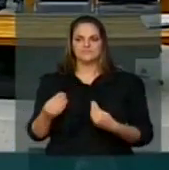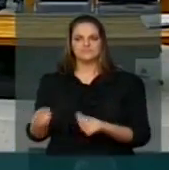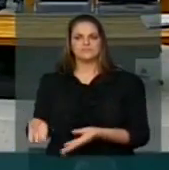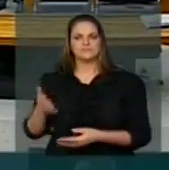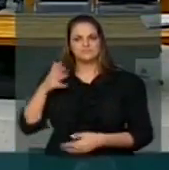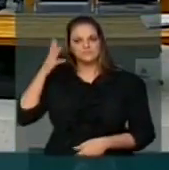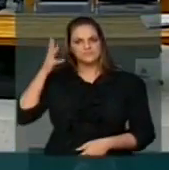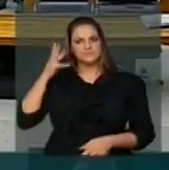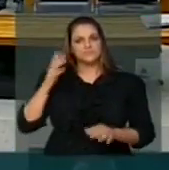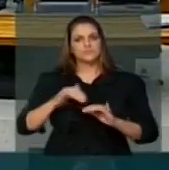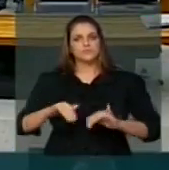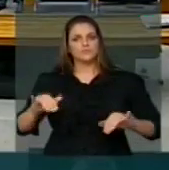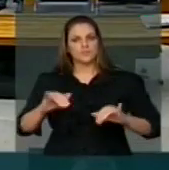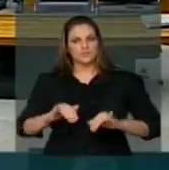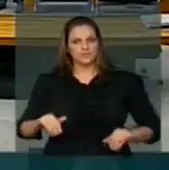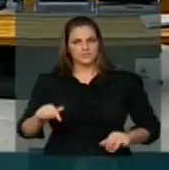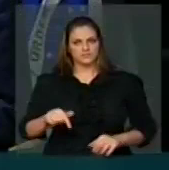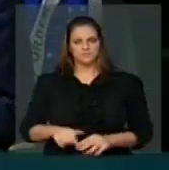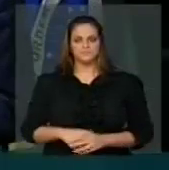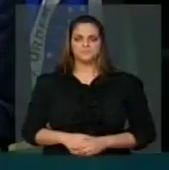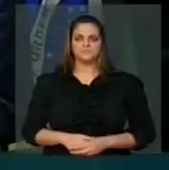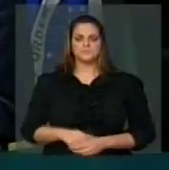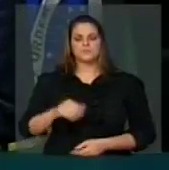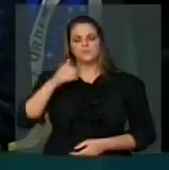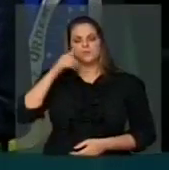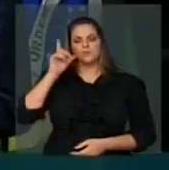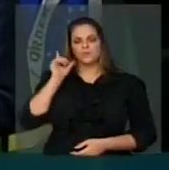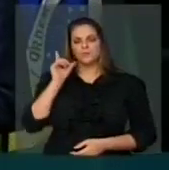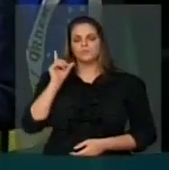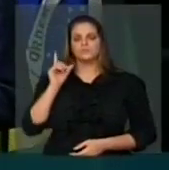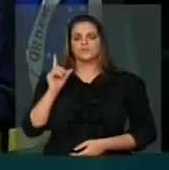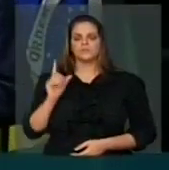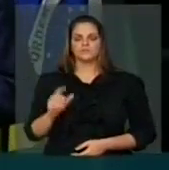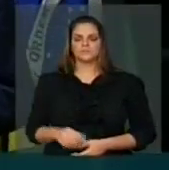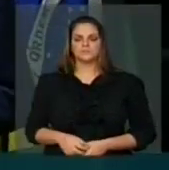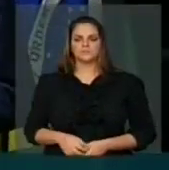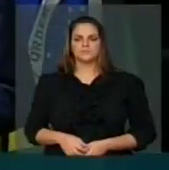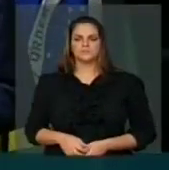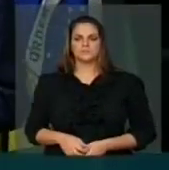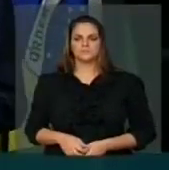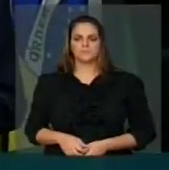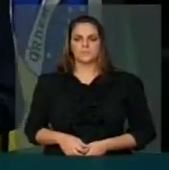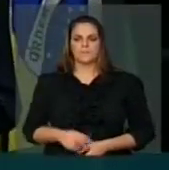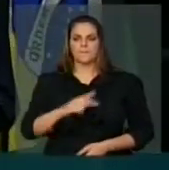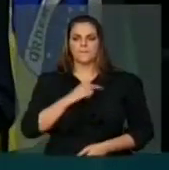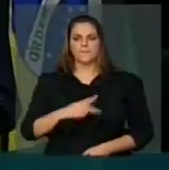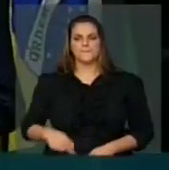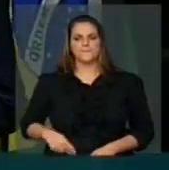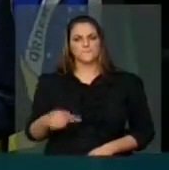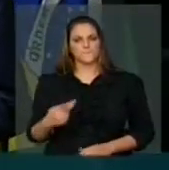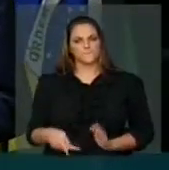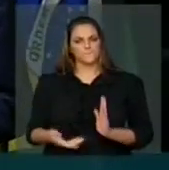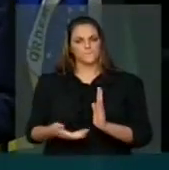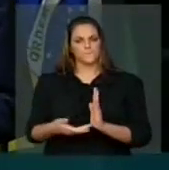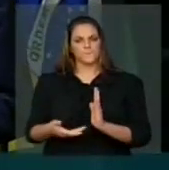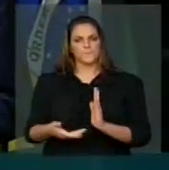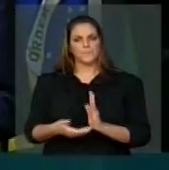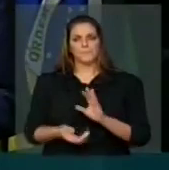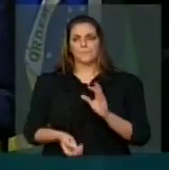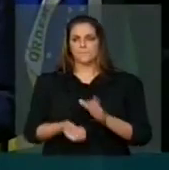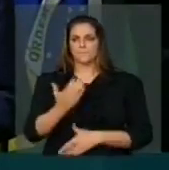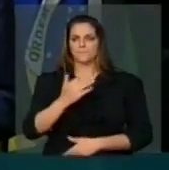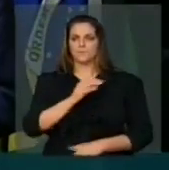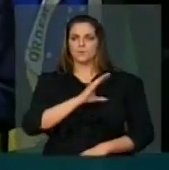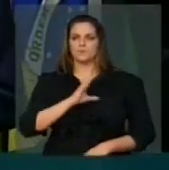de prensa dessa casa, pronunciamento de fato, registrando que na data de ontem, atendendo o ato do presidente dessa casa, foi instalada uma comissão especial,